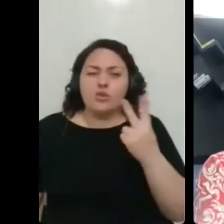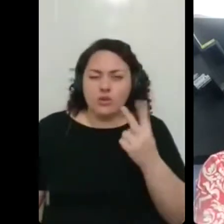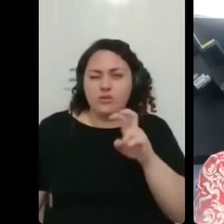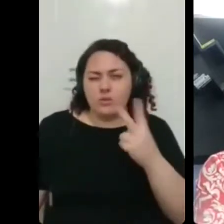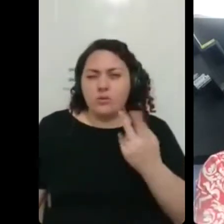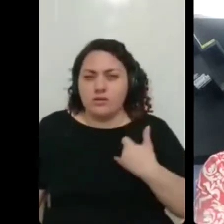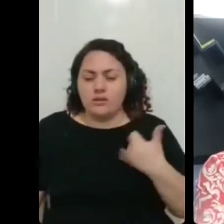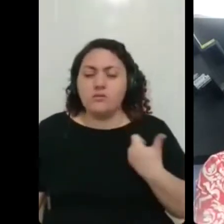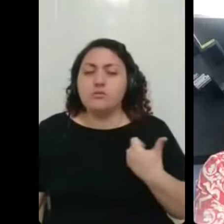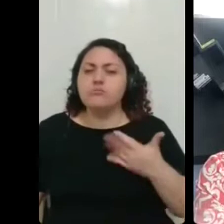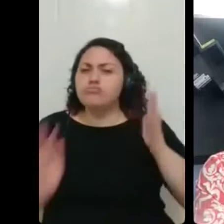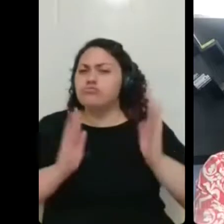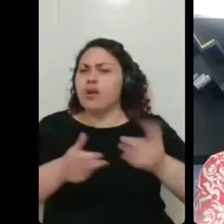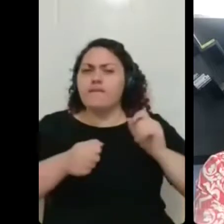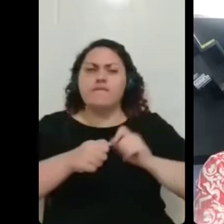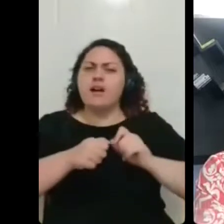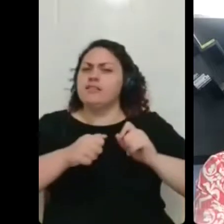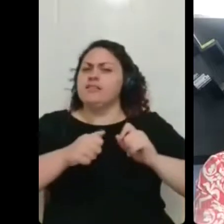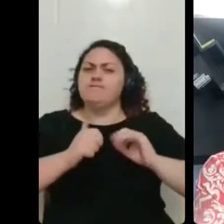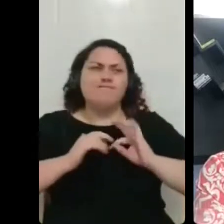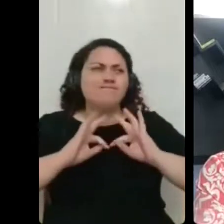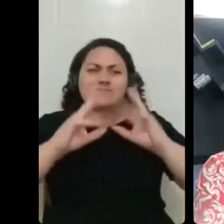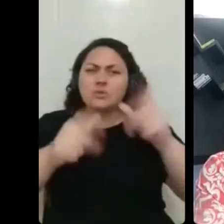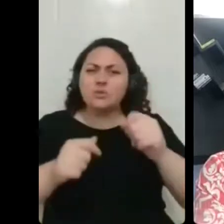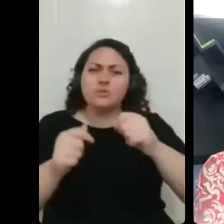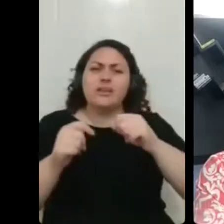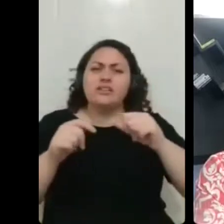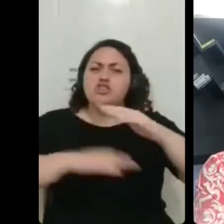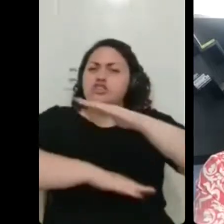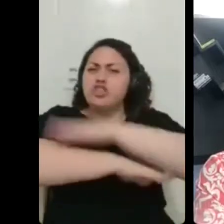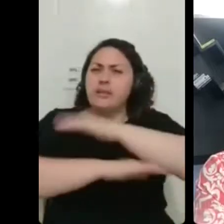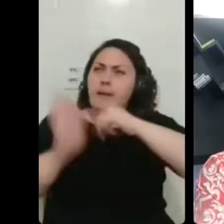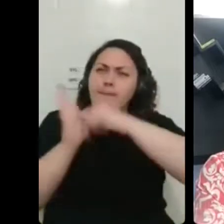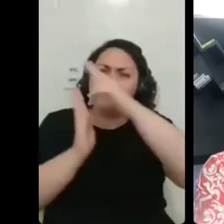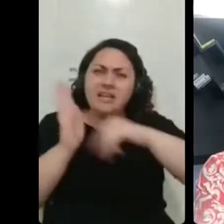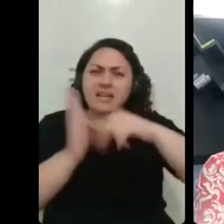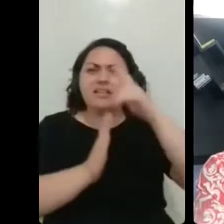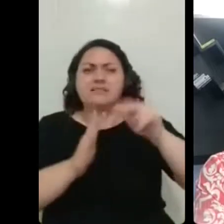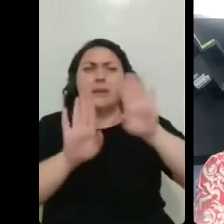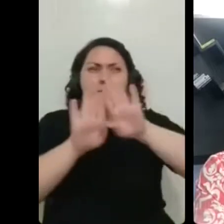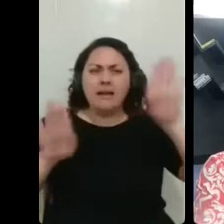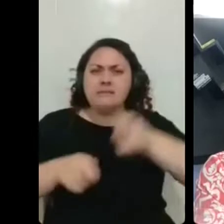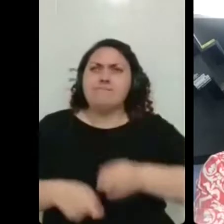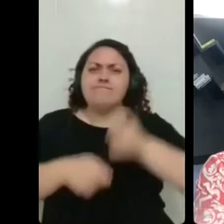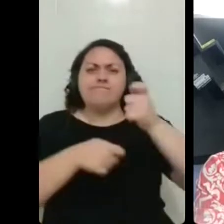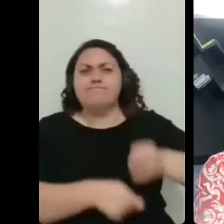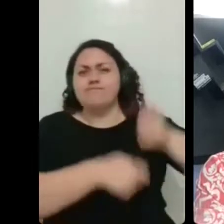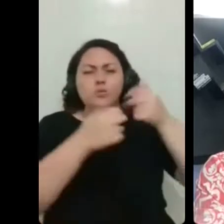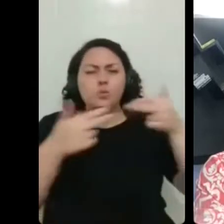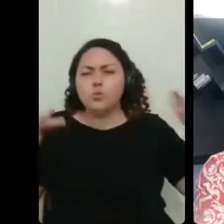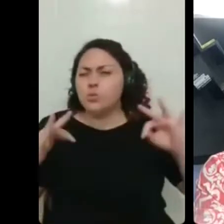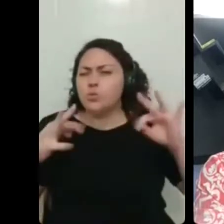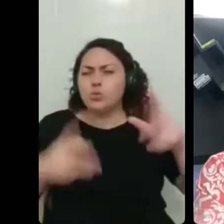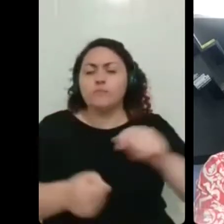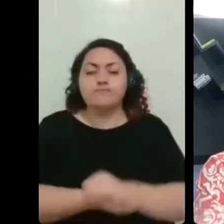tudo sabe? pinta janela passa reboco na parede tudo, tudo, tudo e aí veio a doença e ficava